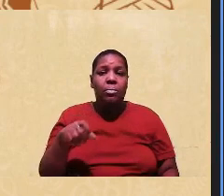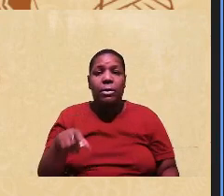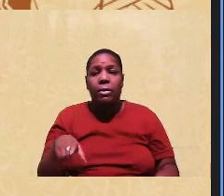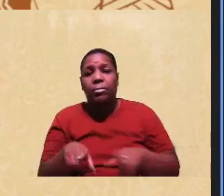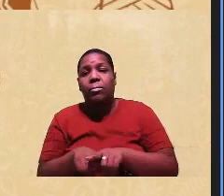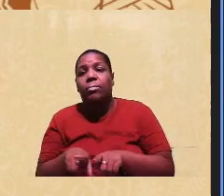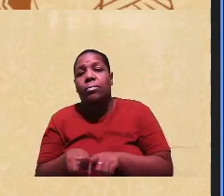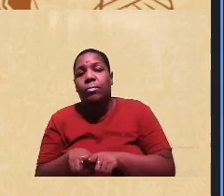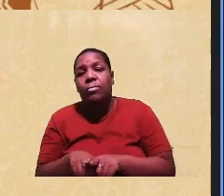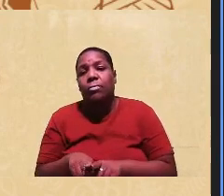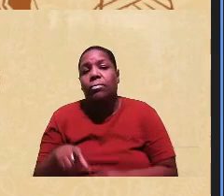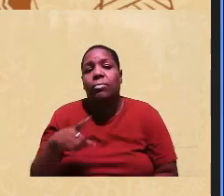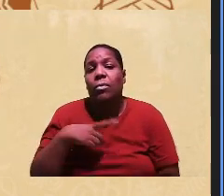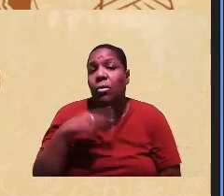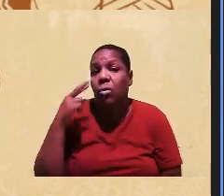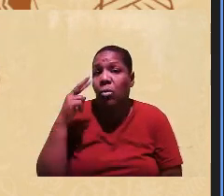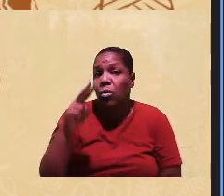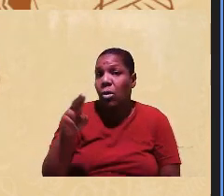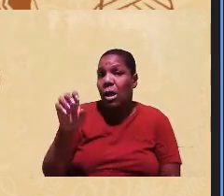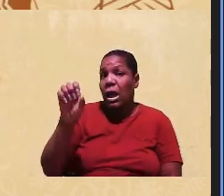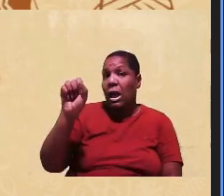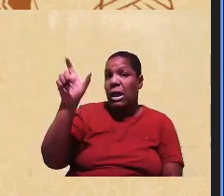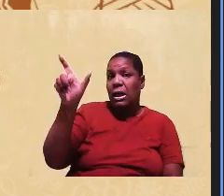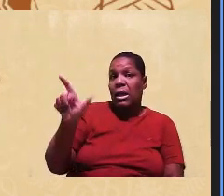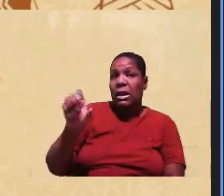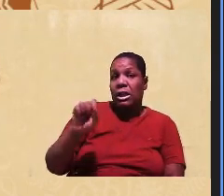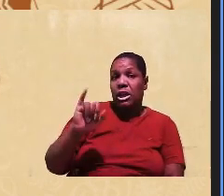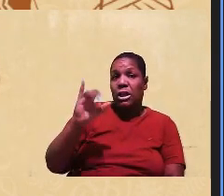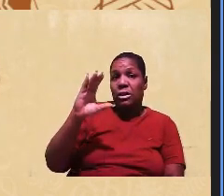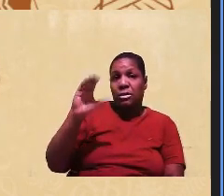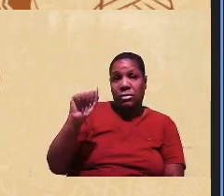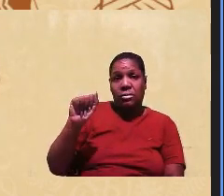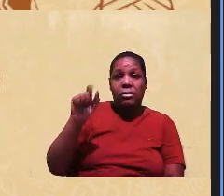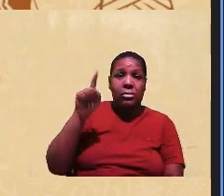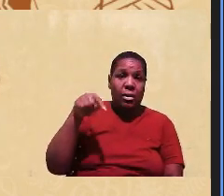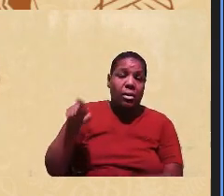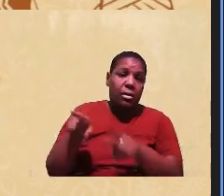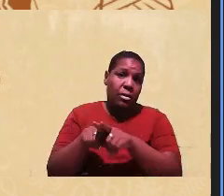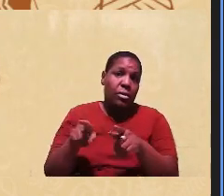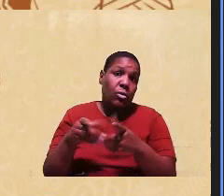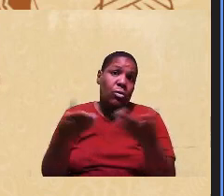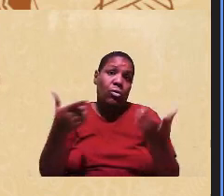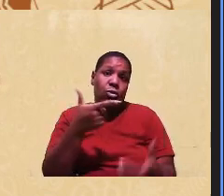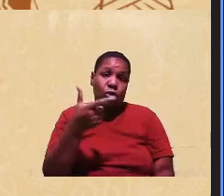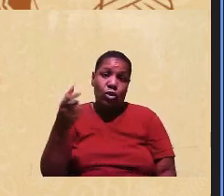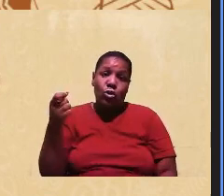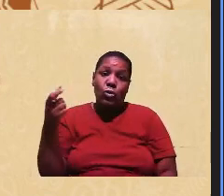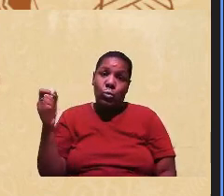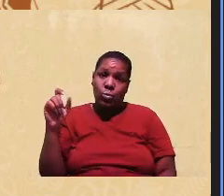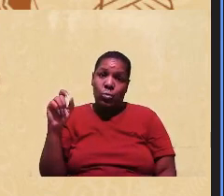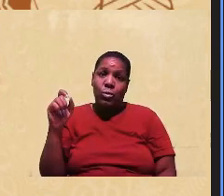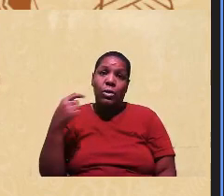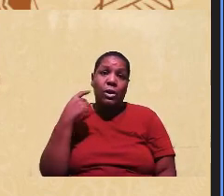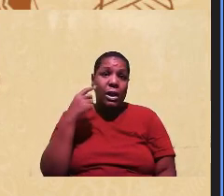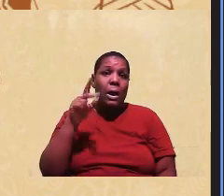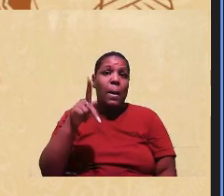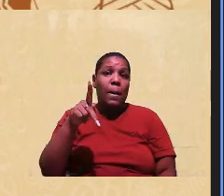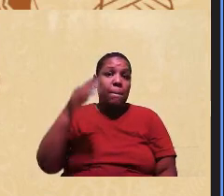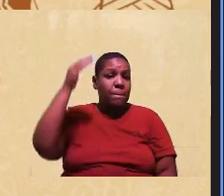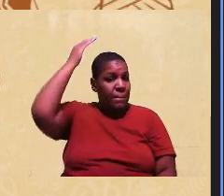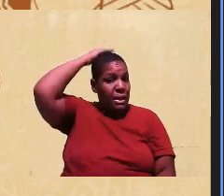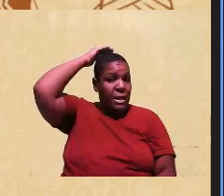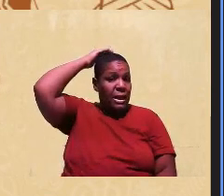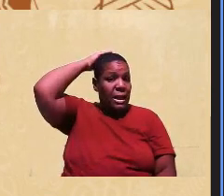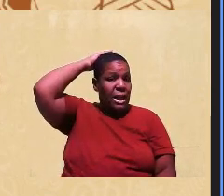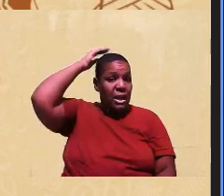universidades tinham a cara da Suíça no início dos anos 2000. Eu era estudante da Federal do Paraná em 94. As pessoas